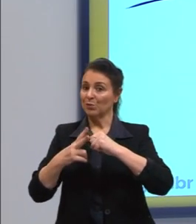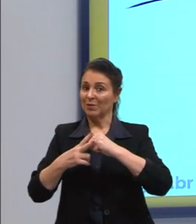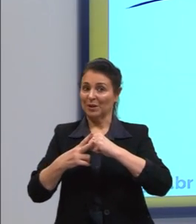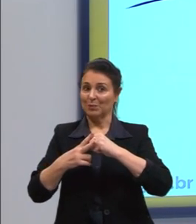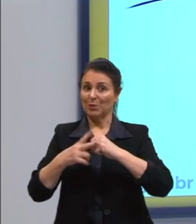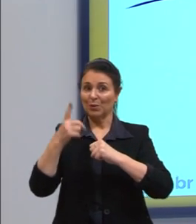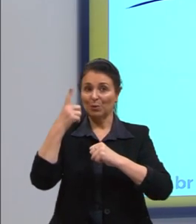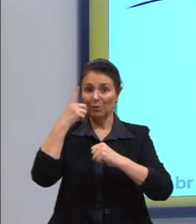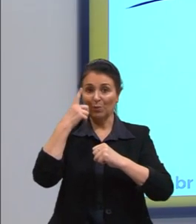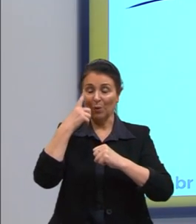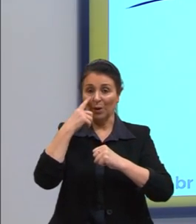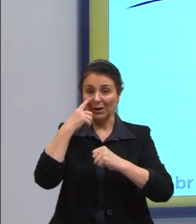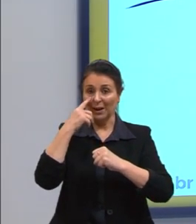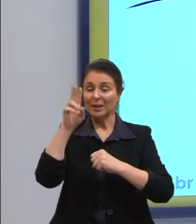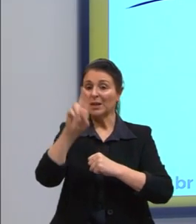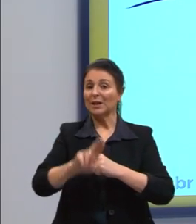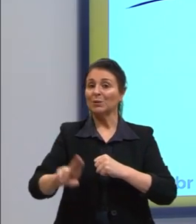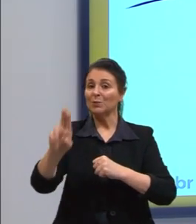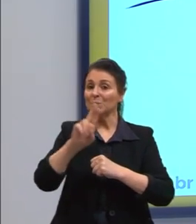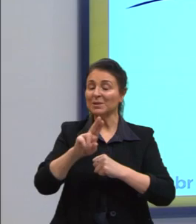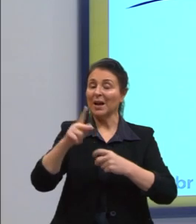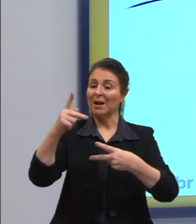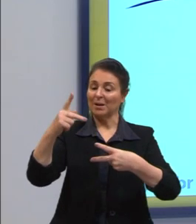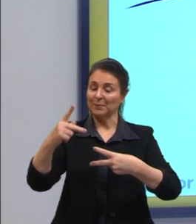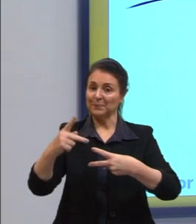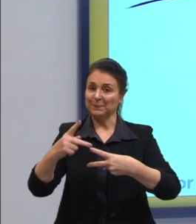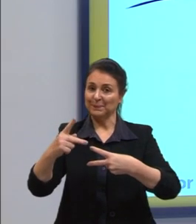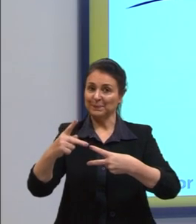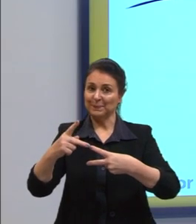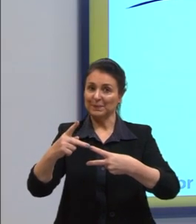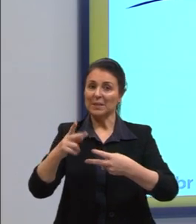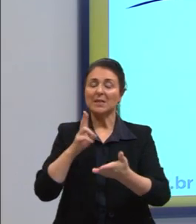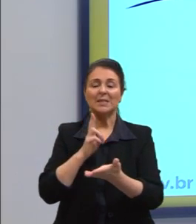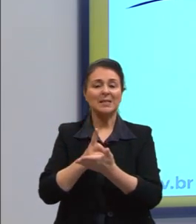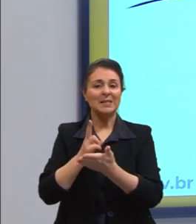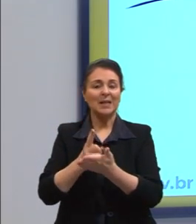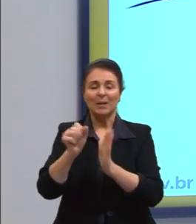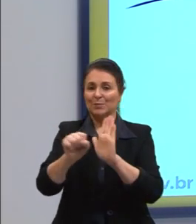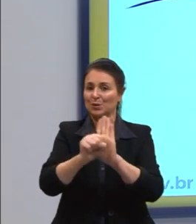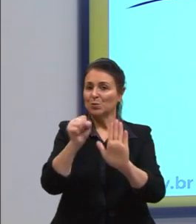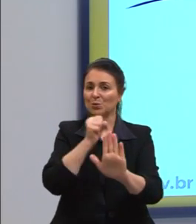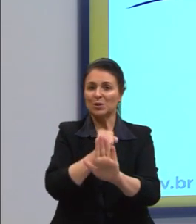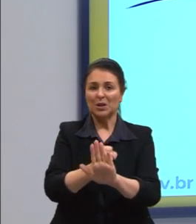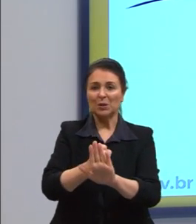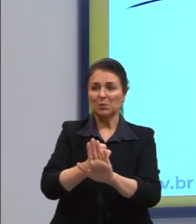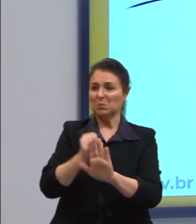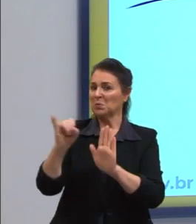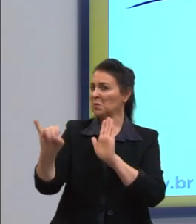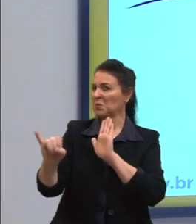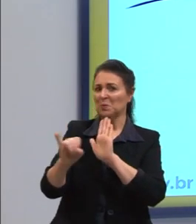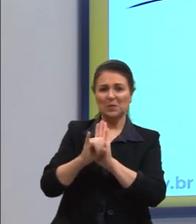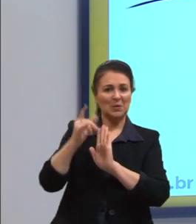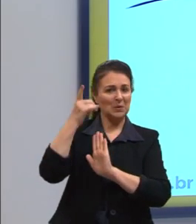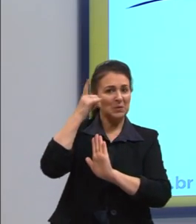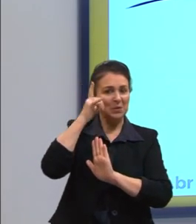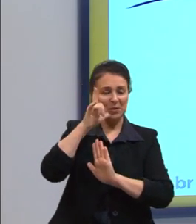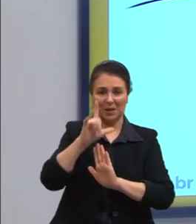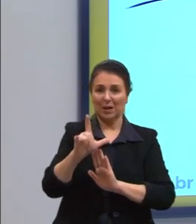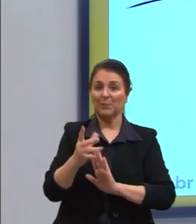preposições. Então, sempre no sujeito indeterminado. Verbo no singular.